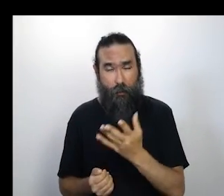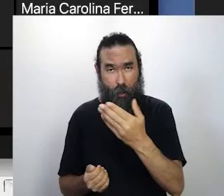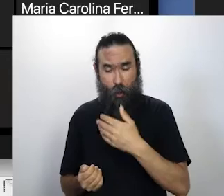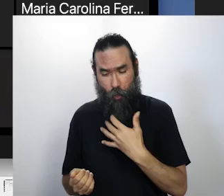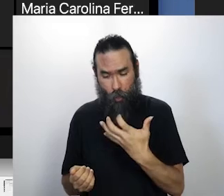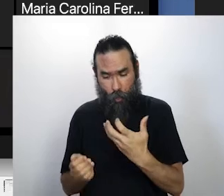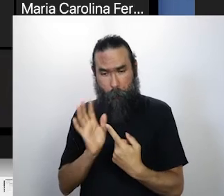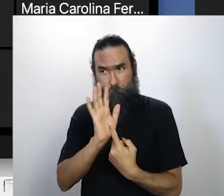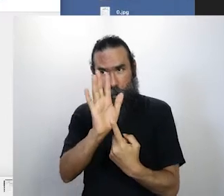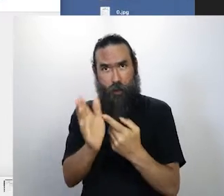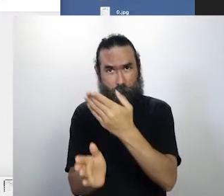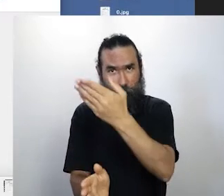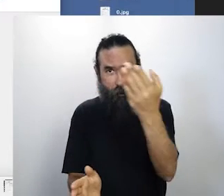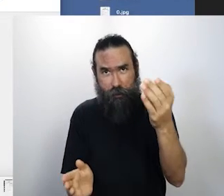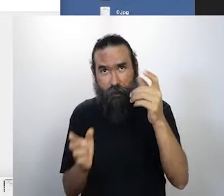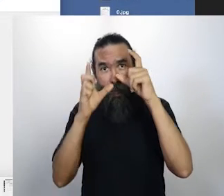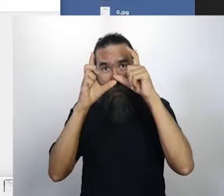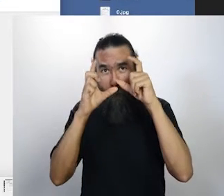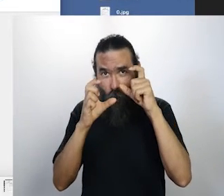compartilhar aqui.